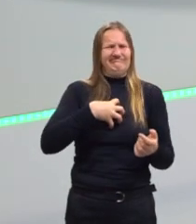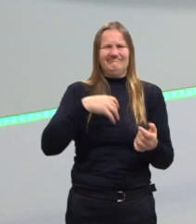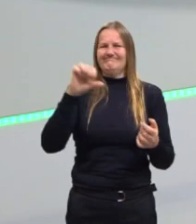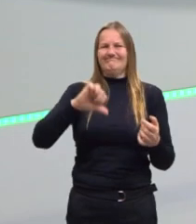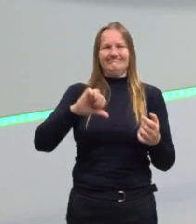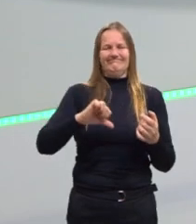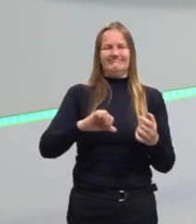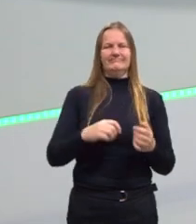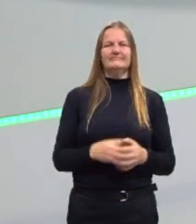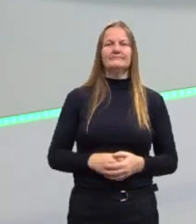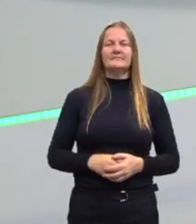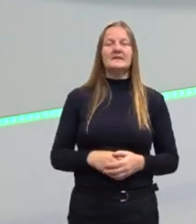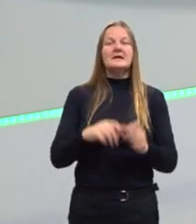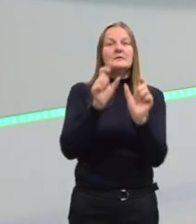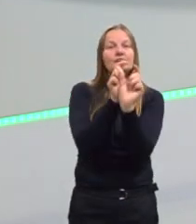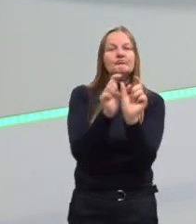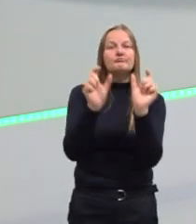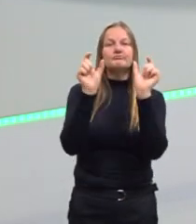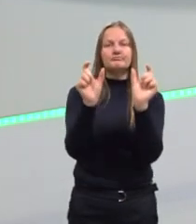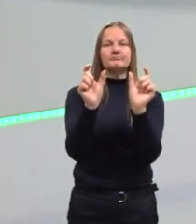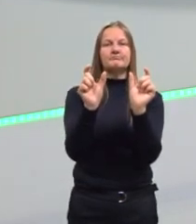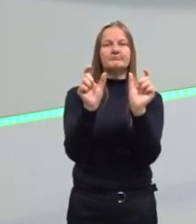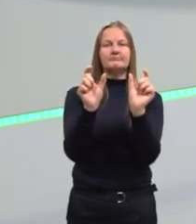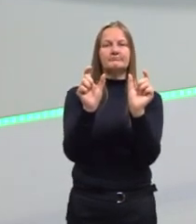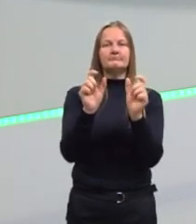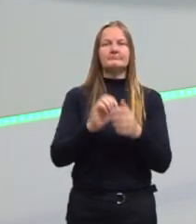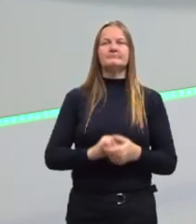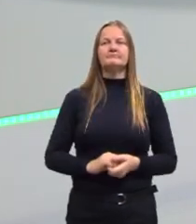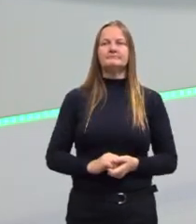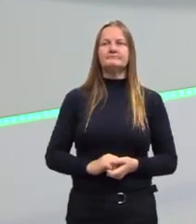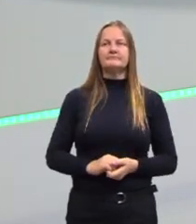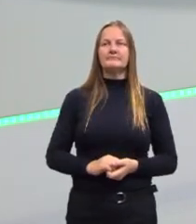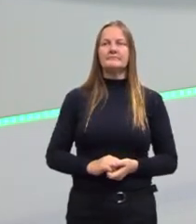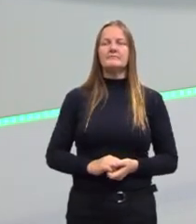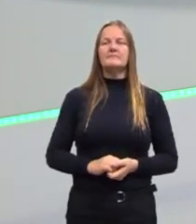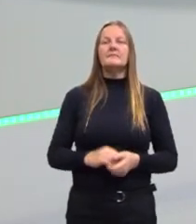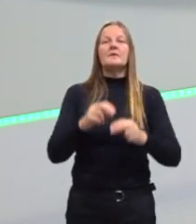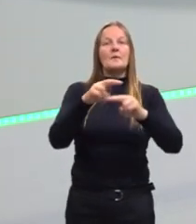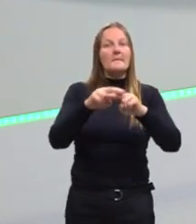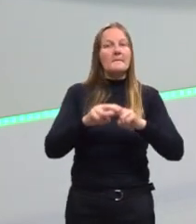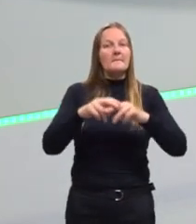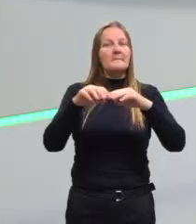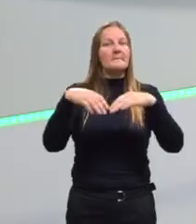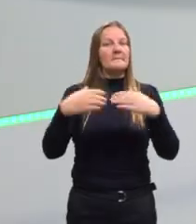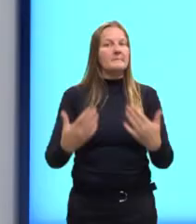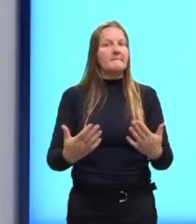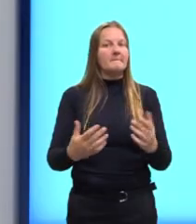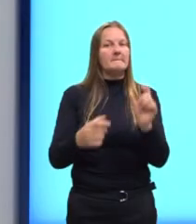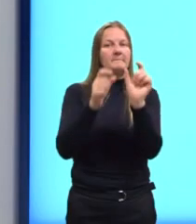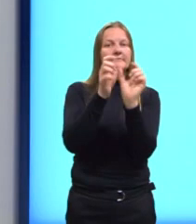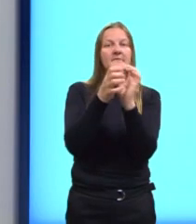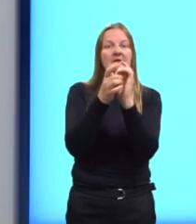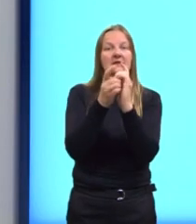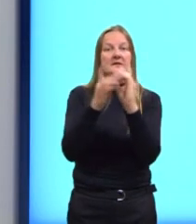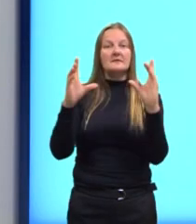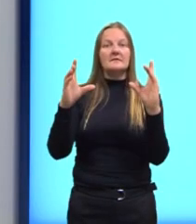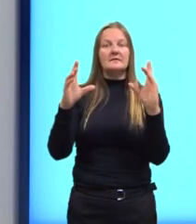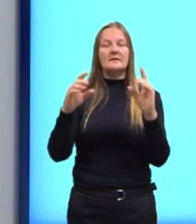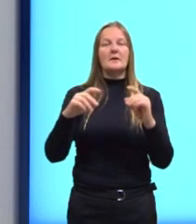Por que se eu posso usar um sinônimo para essa palavra? Então, sinônimos de democratizar,